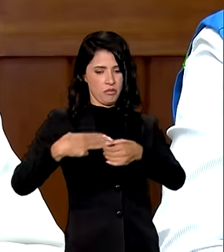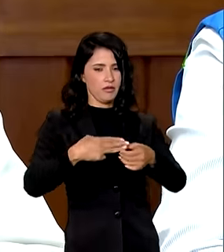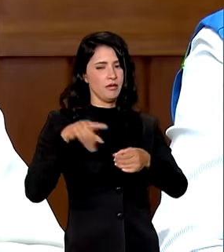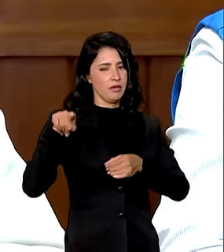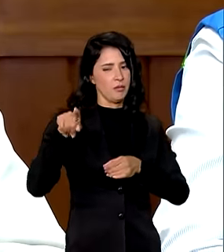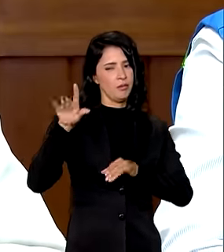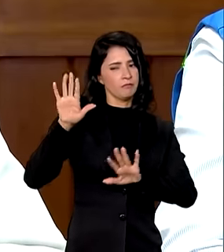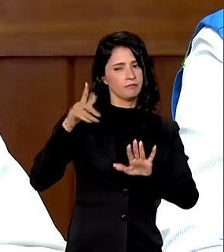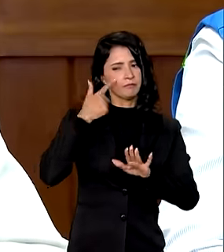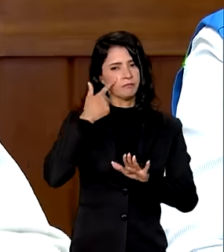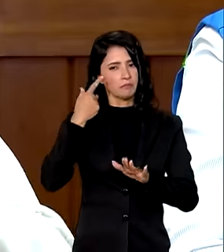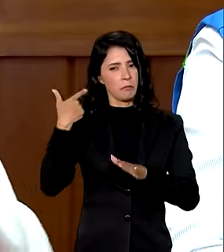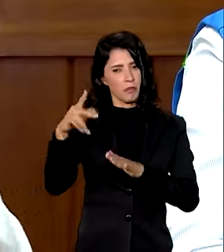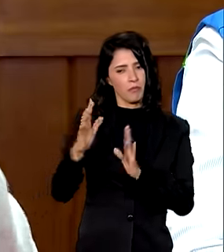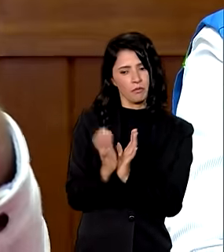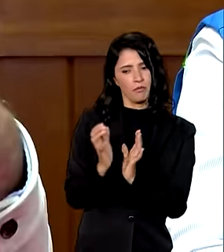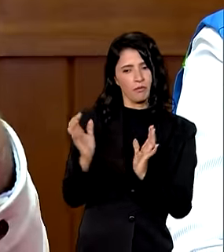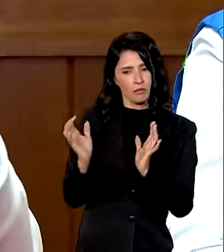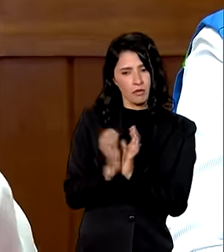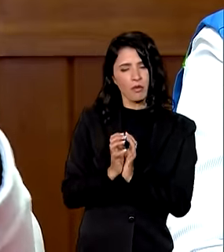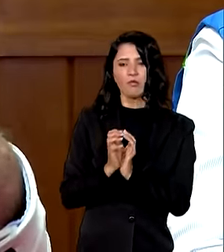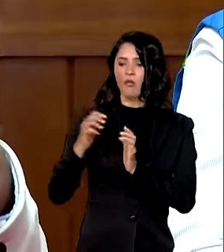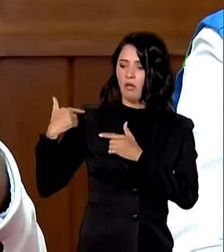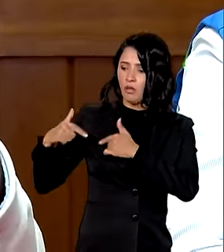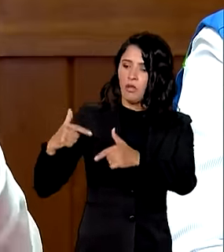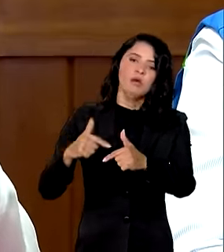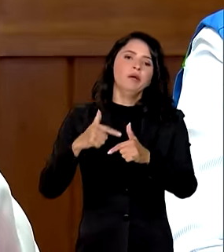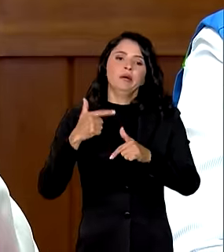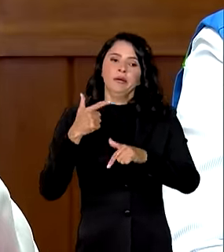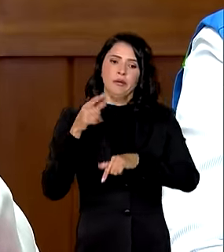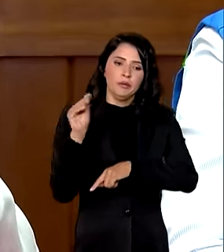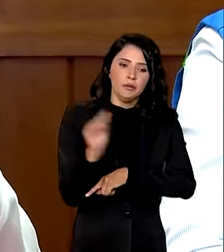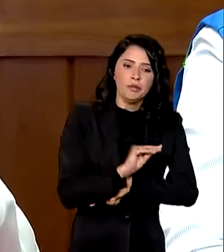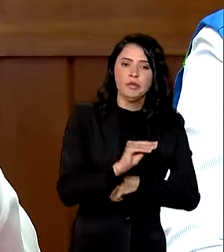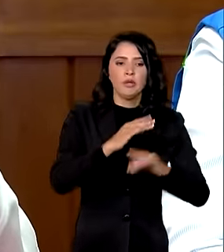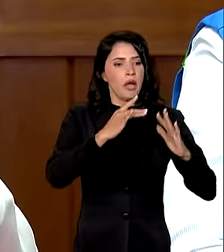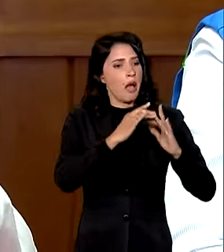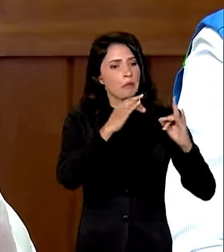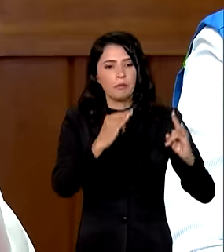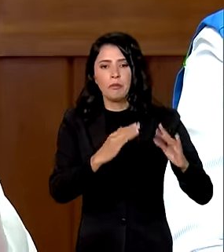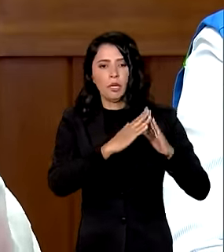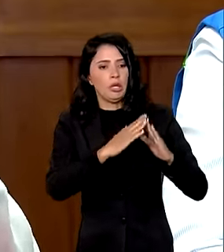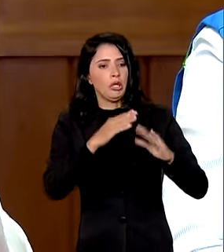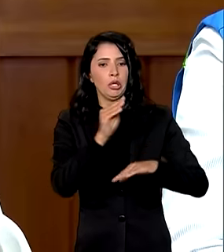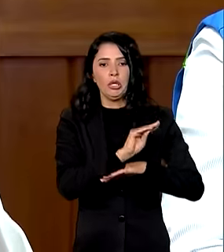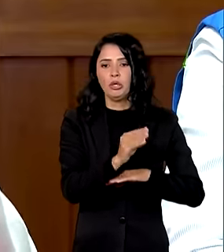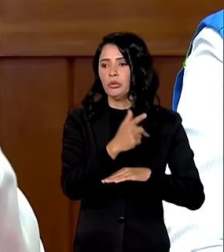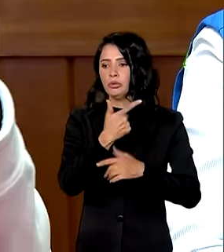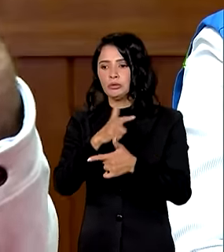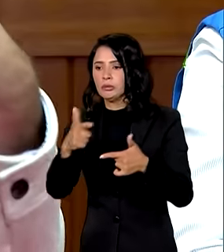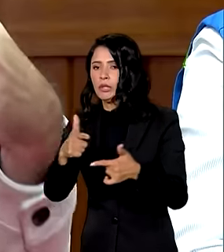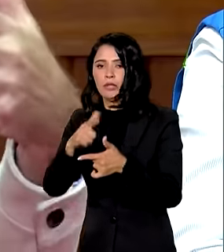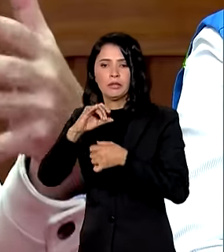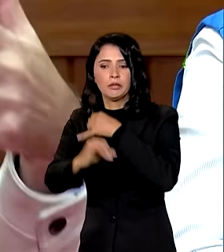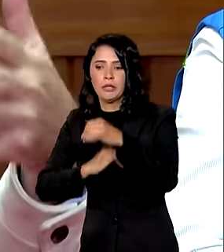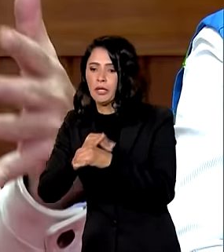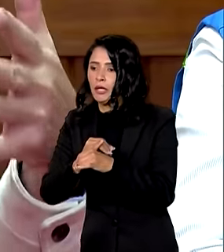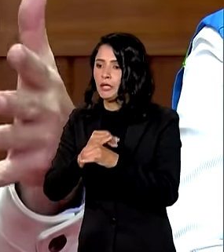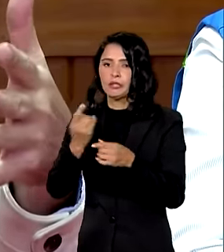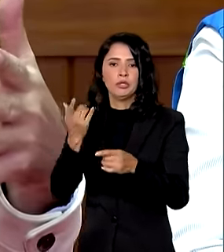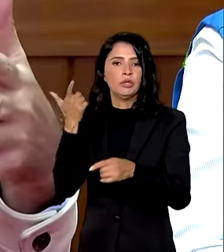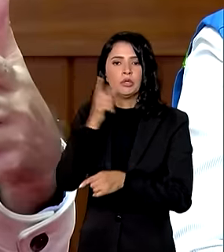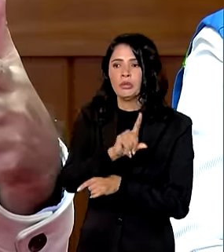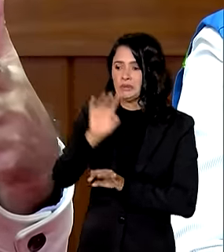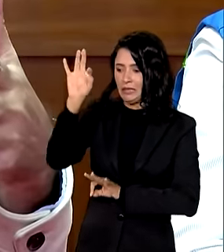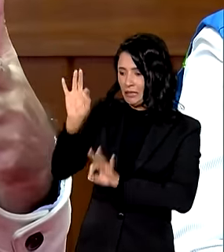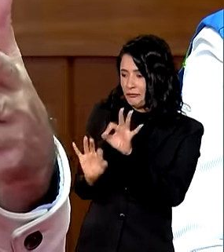estão com a sua equipe totalmente envolvida no abrigo não tem condições não tem internet na cidade não conseguem